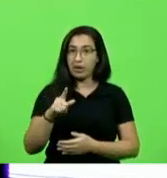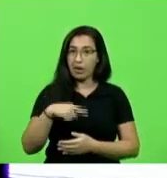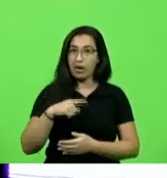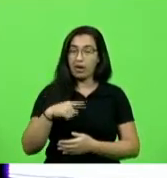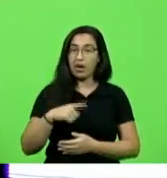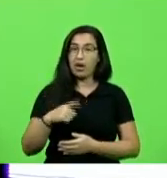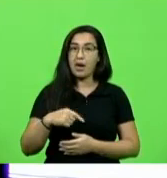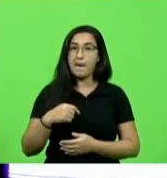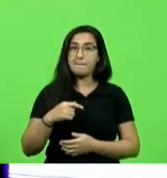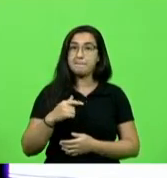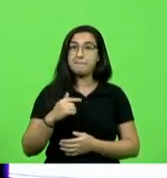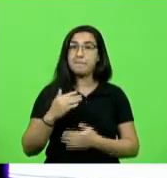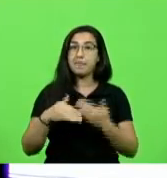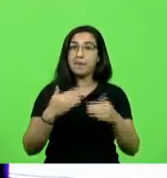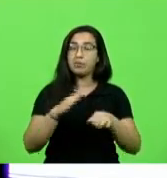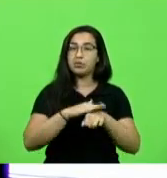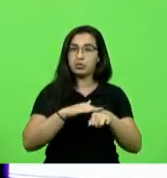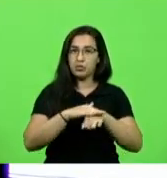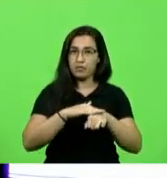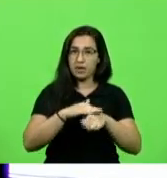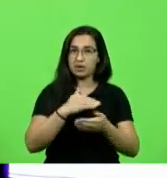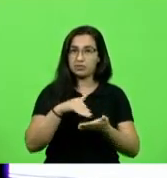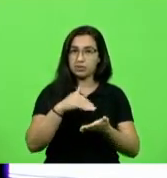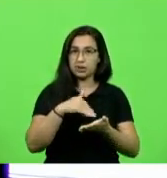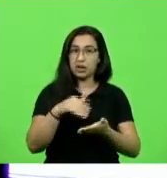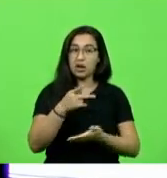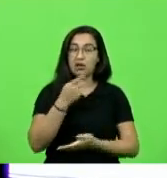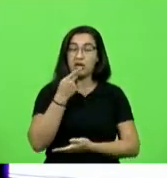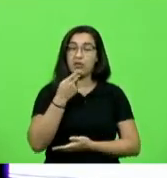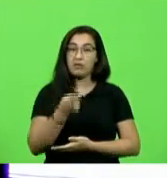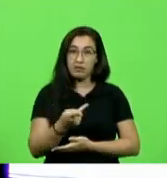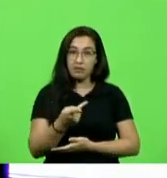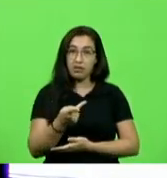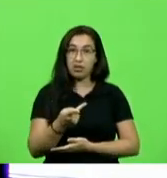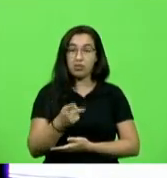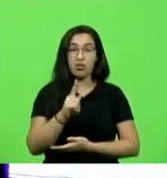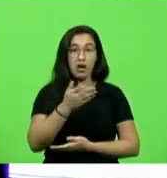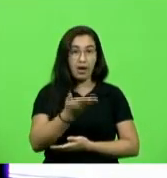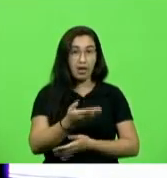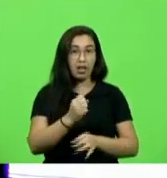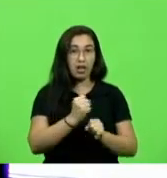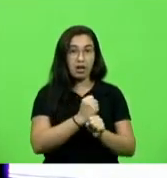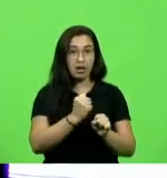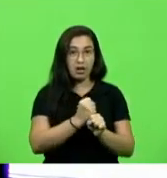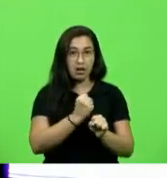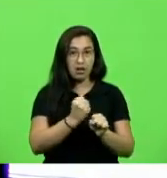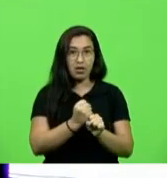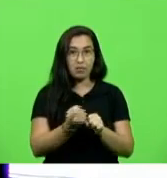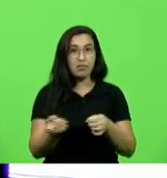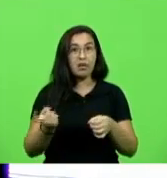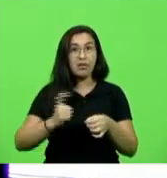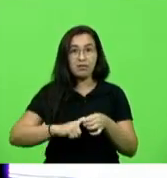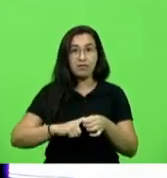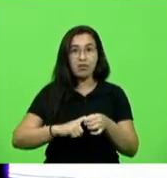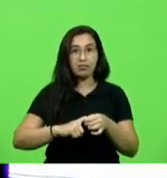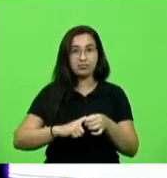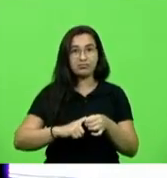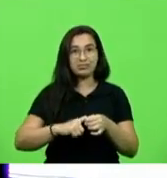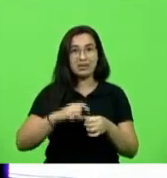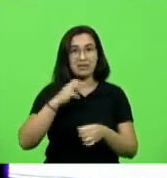conversa com o secretário ele sinalizou que a obra terá em breve um recomeço